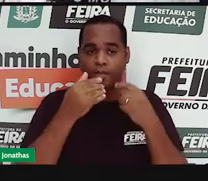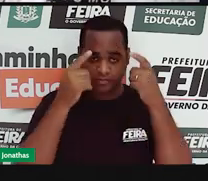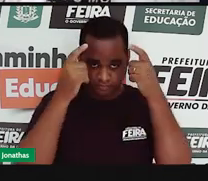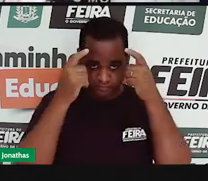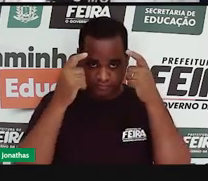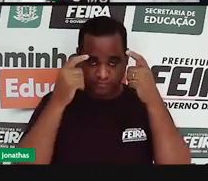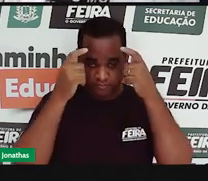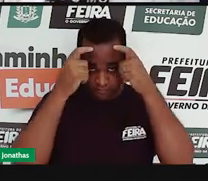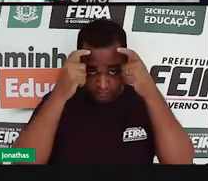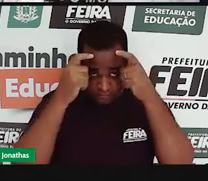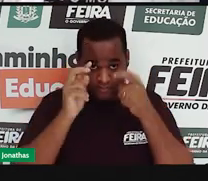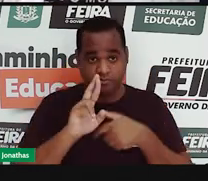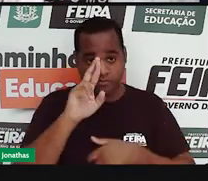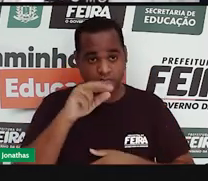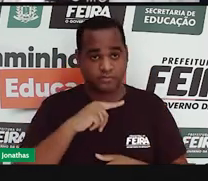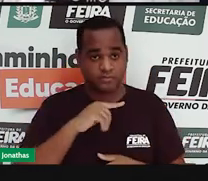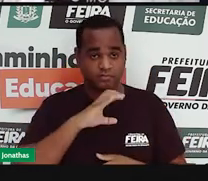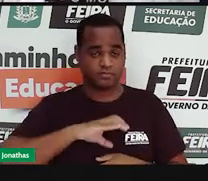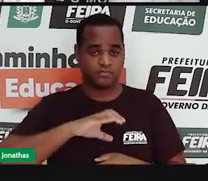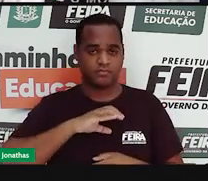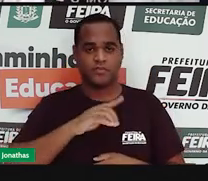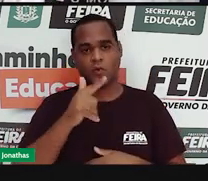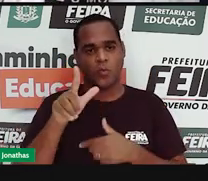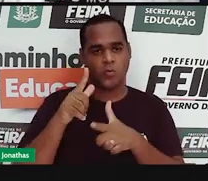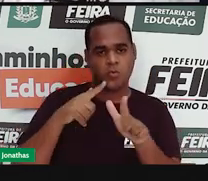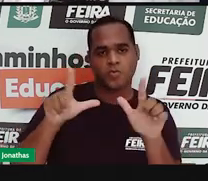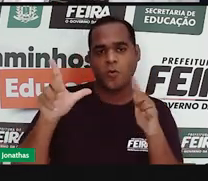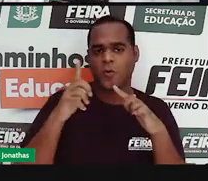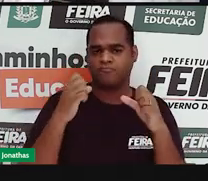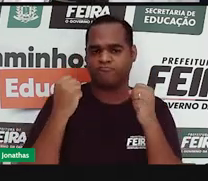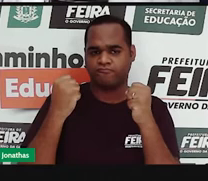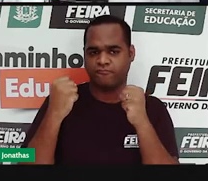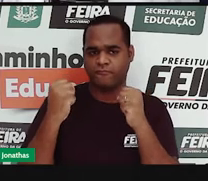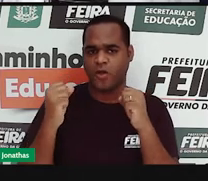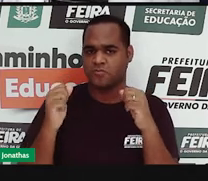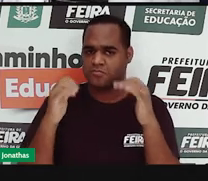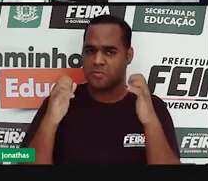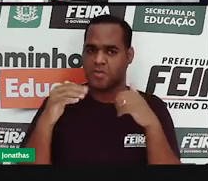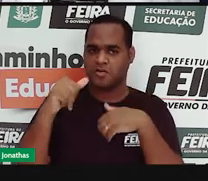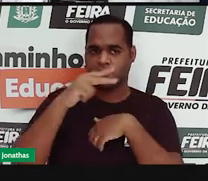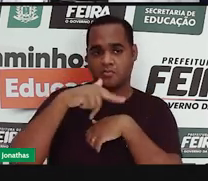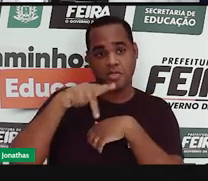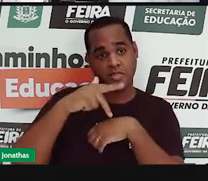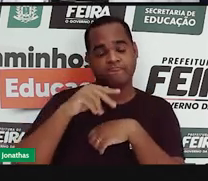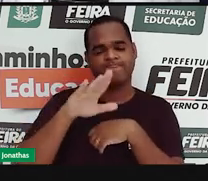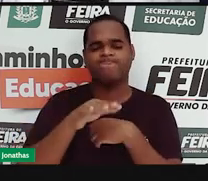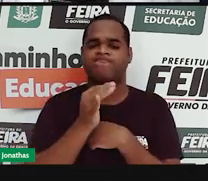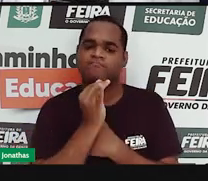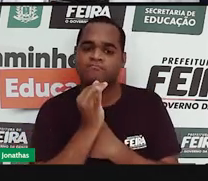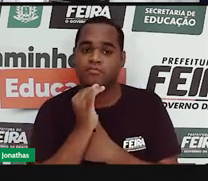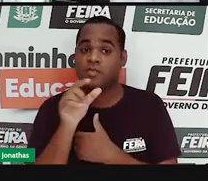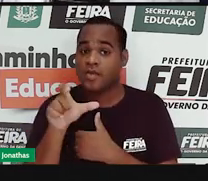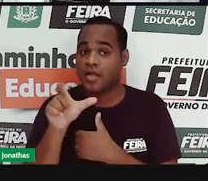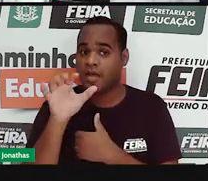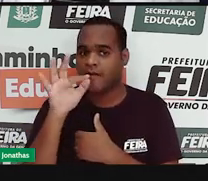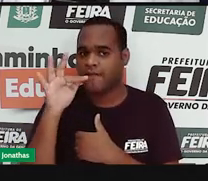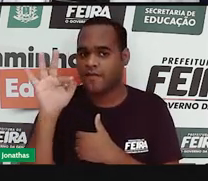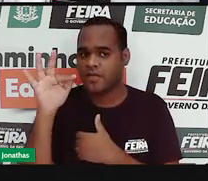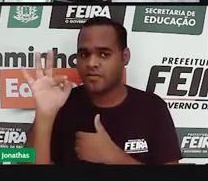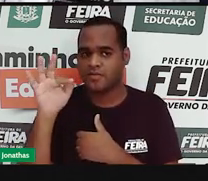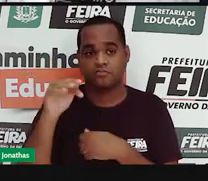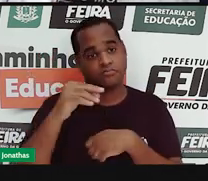potências que haviam na Europa, potências mais fortes, notadamente a França e a Inglaterra.